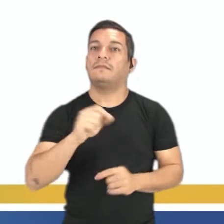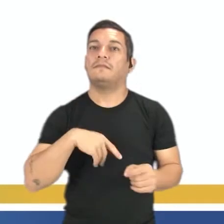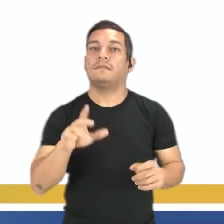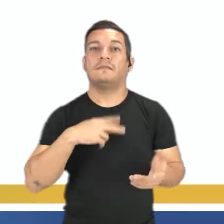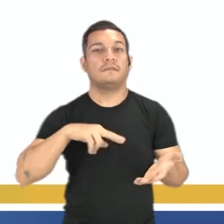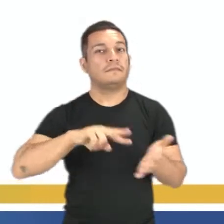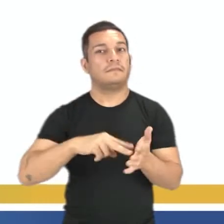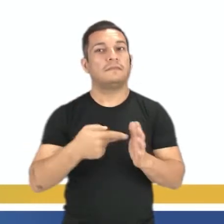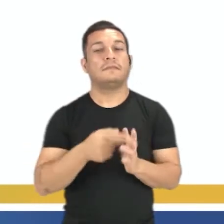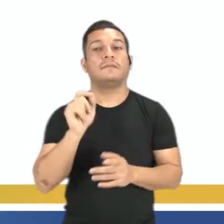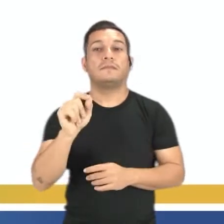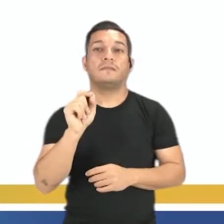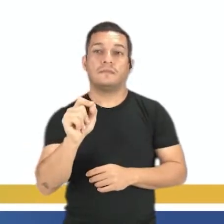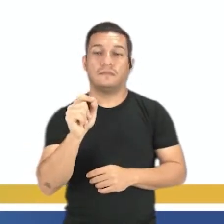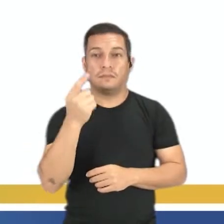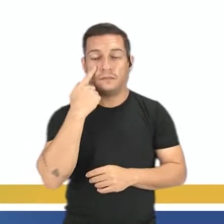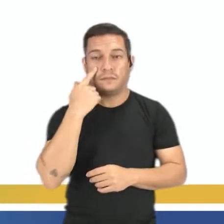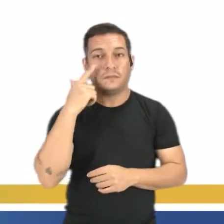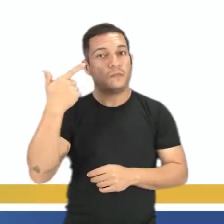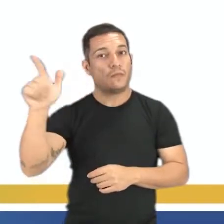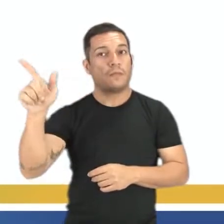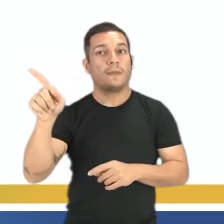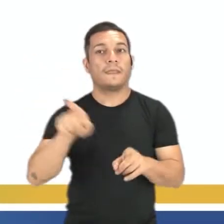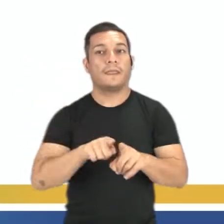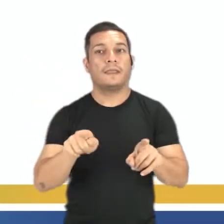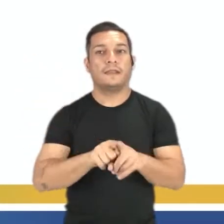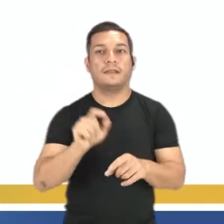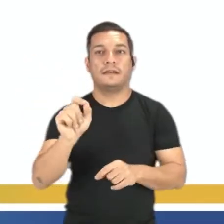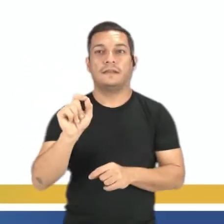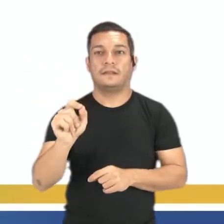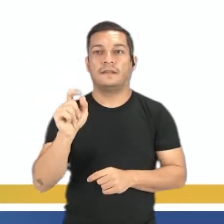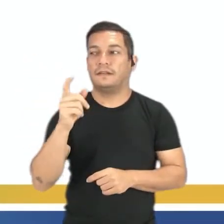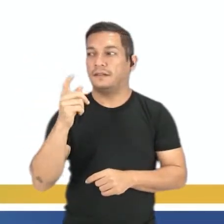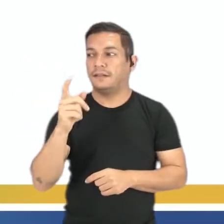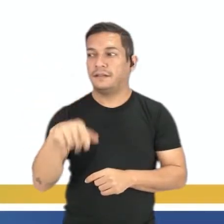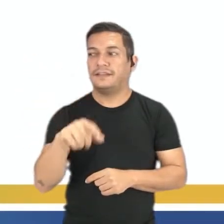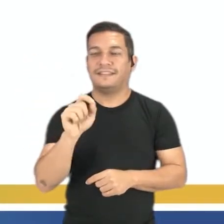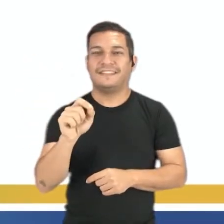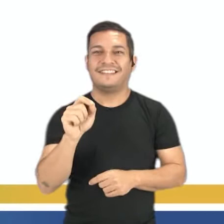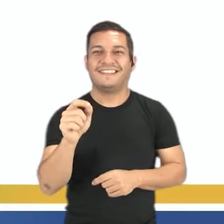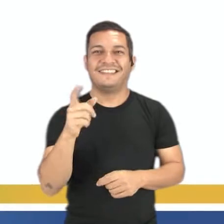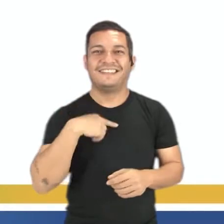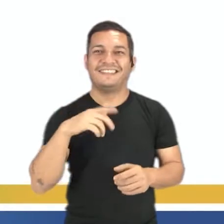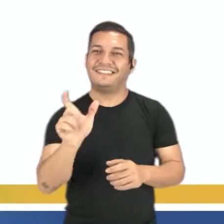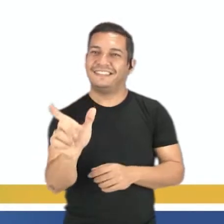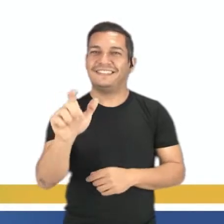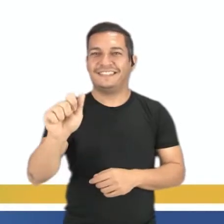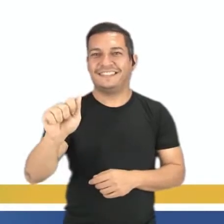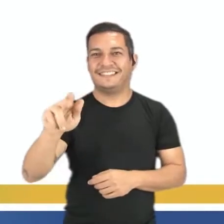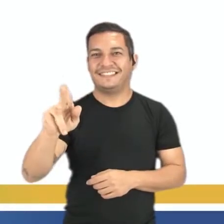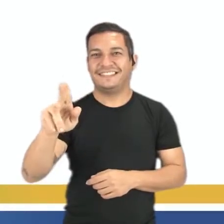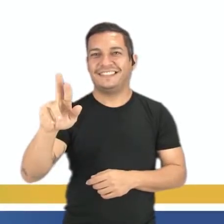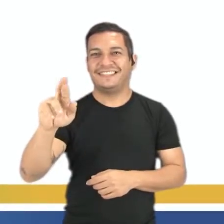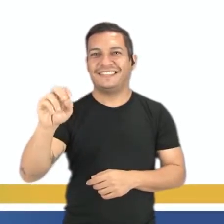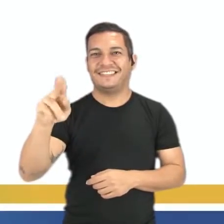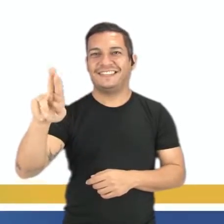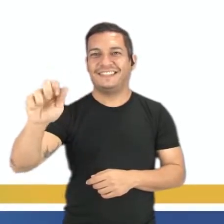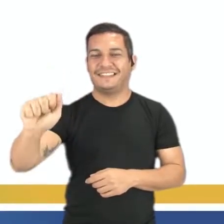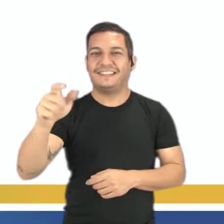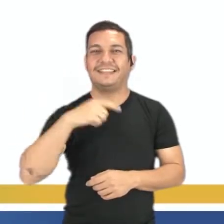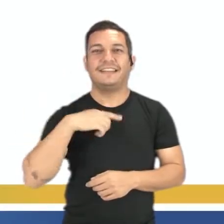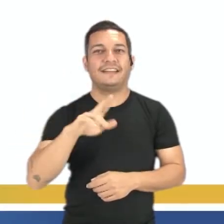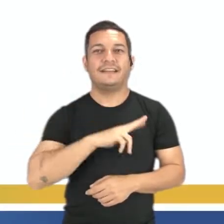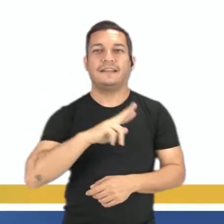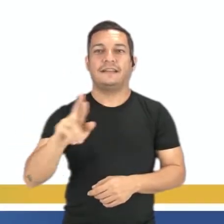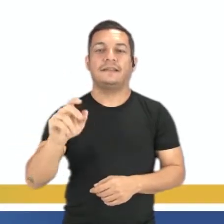significativa. Do outro lado, na parte superior, nós temos a palavra Aurora e o símbolo que representa